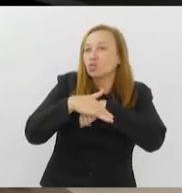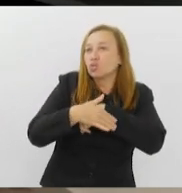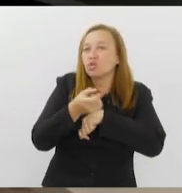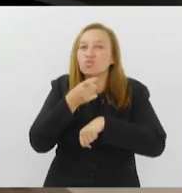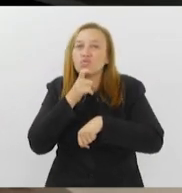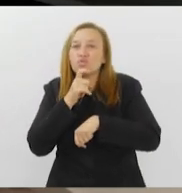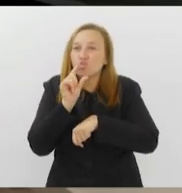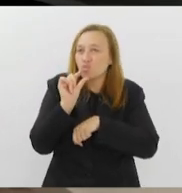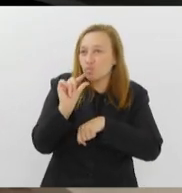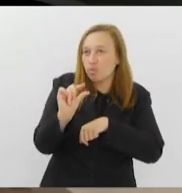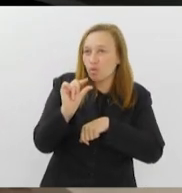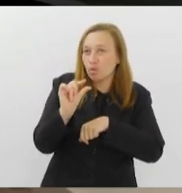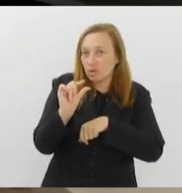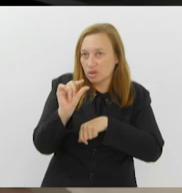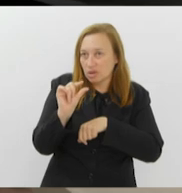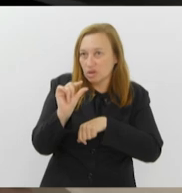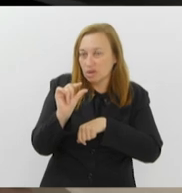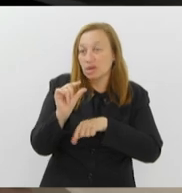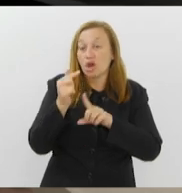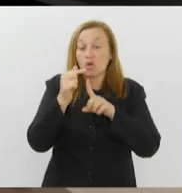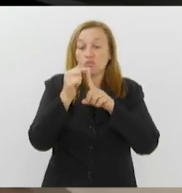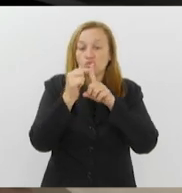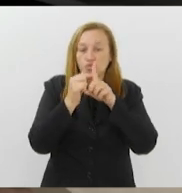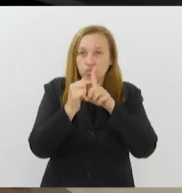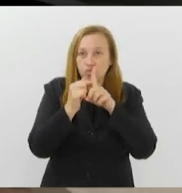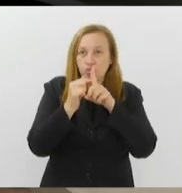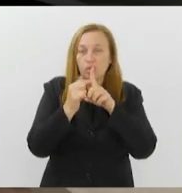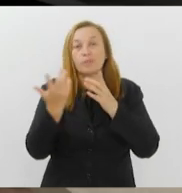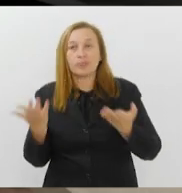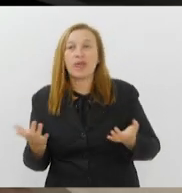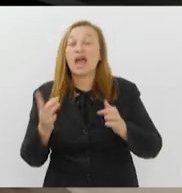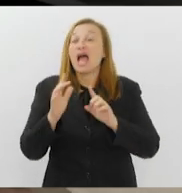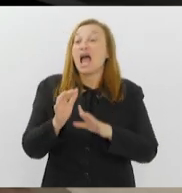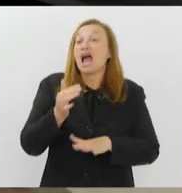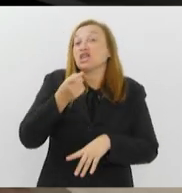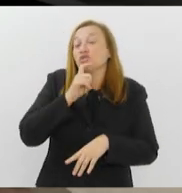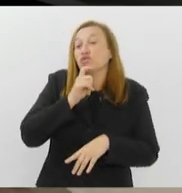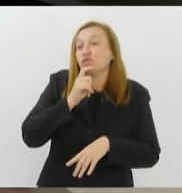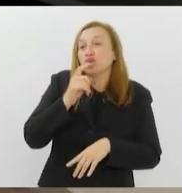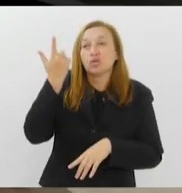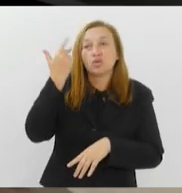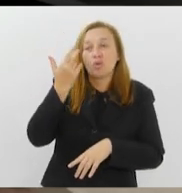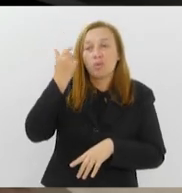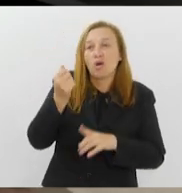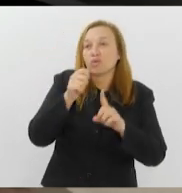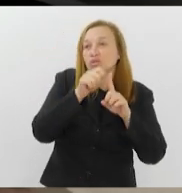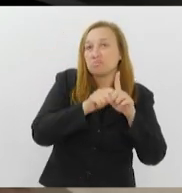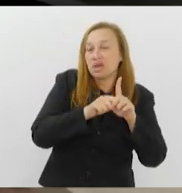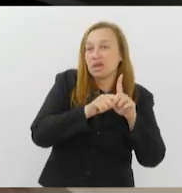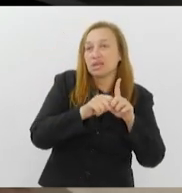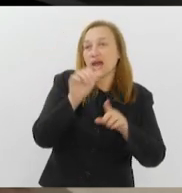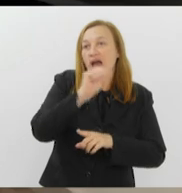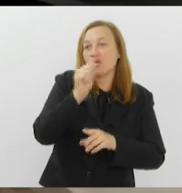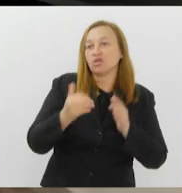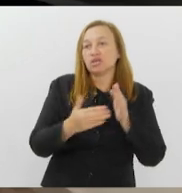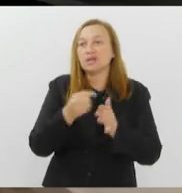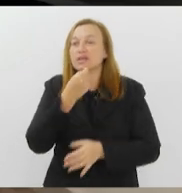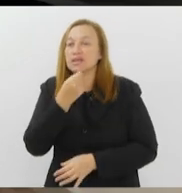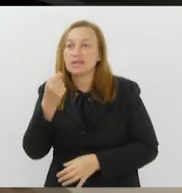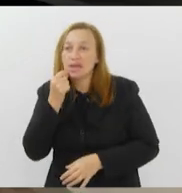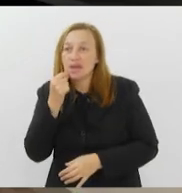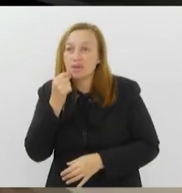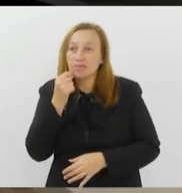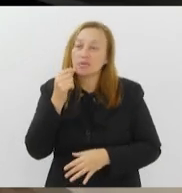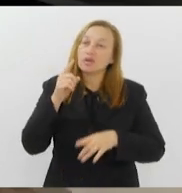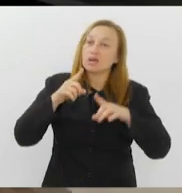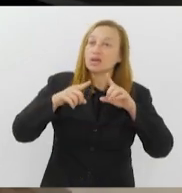consequência da umidade do ar mais baixa. As frentes frias ficam mais comuns entre agosto e setembro, e por isso as temperaturas variam